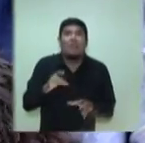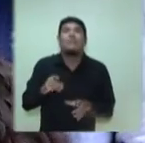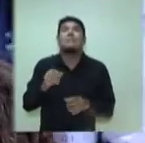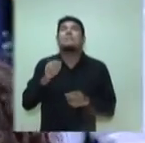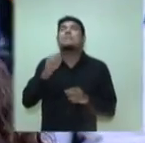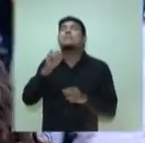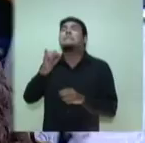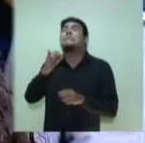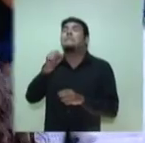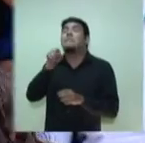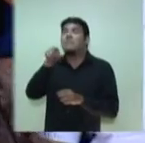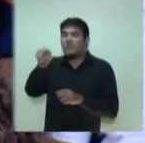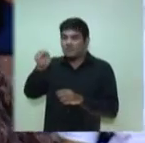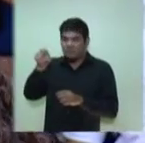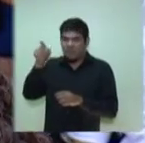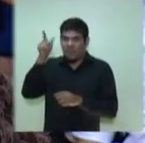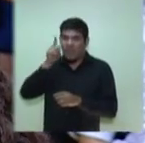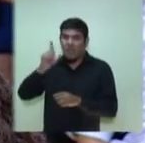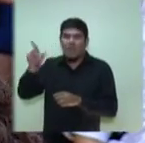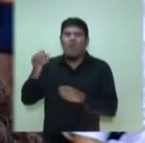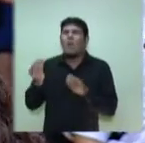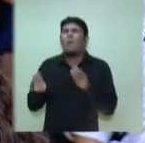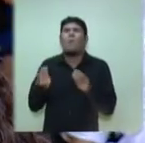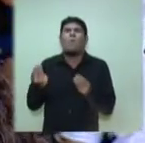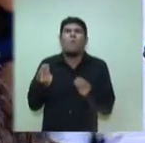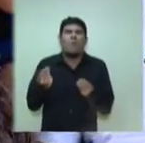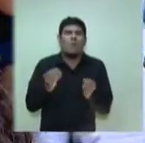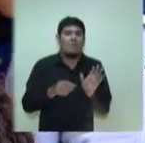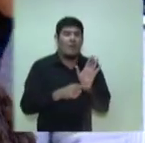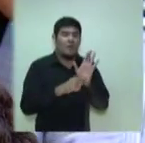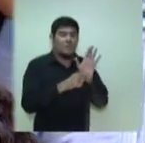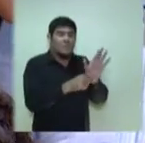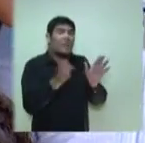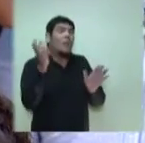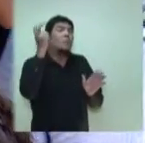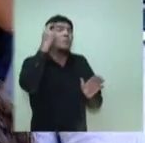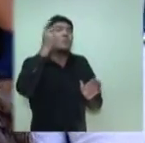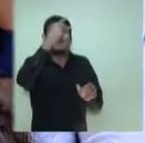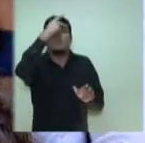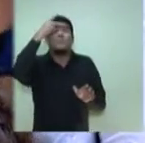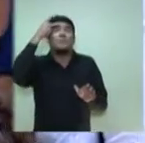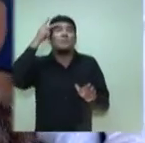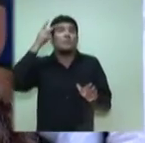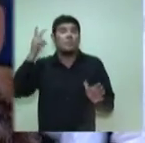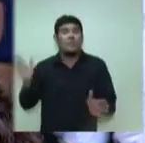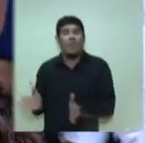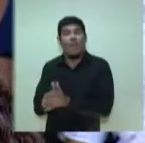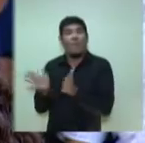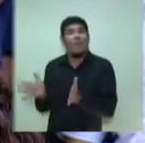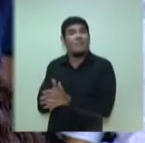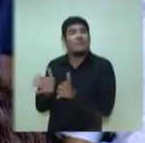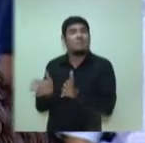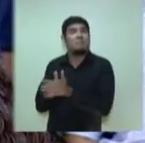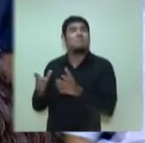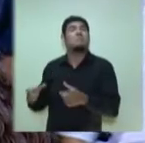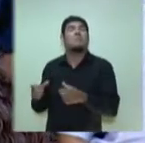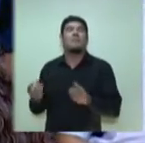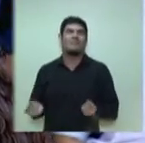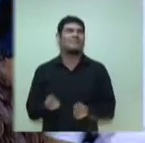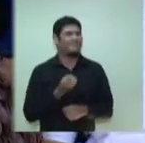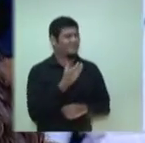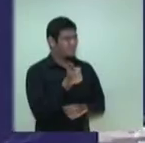qual a sua proposta de incentivo para ações culturais voltadas aos jovens de periferia? O senhor tem dois minutos, candidato. Tudo bem, Michelle.